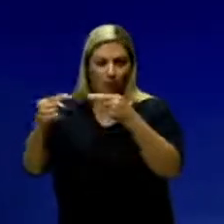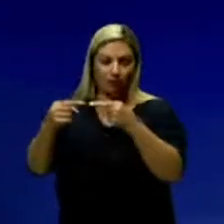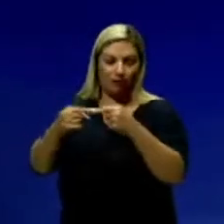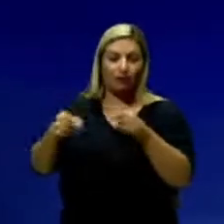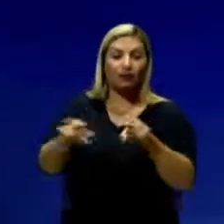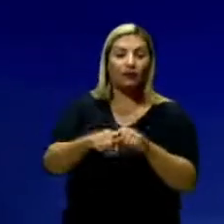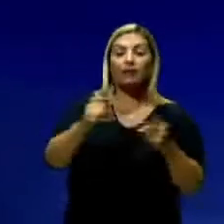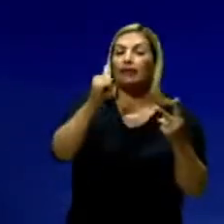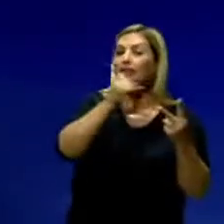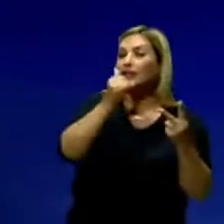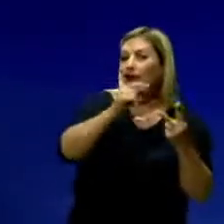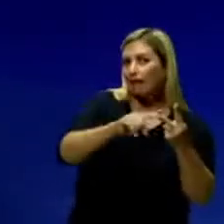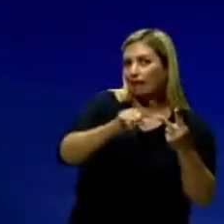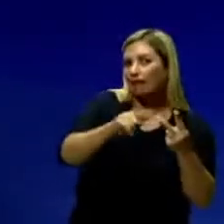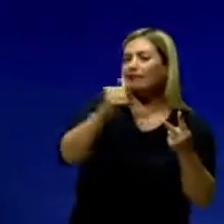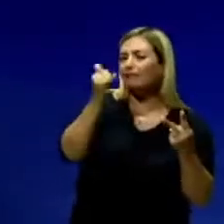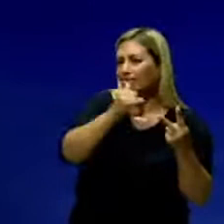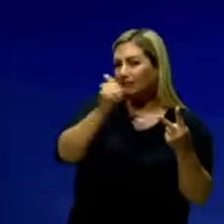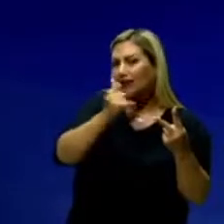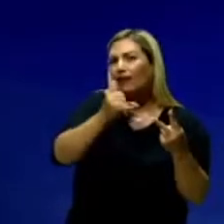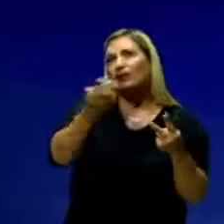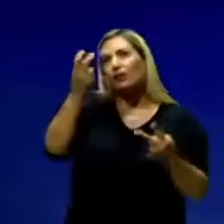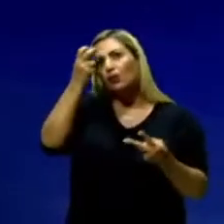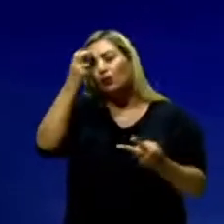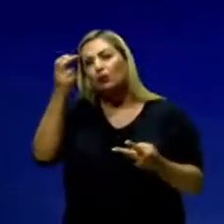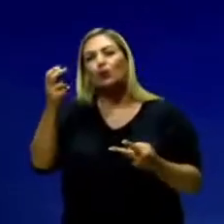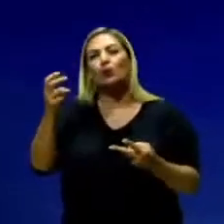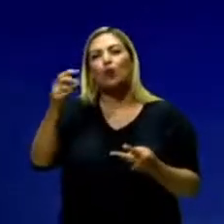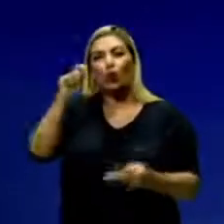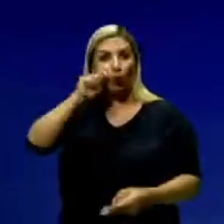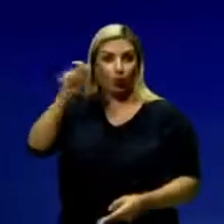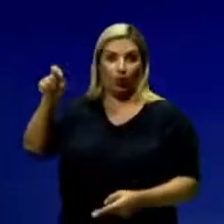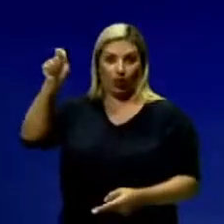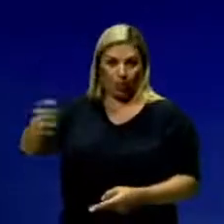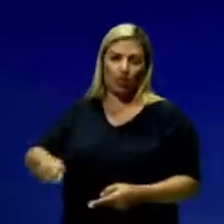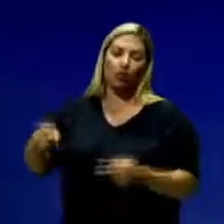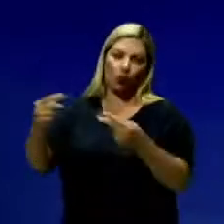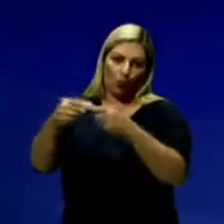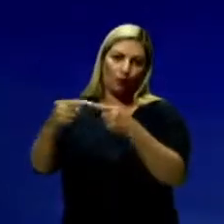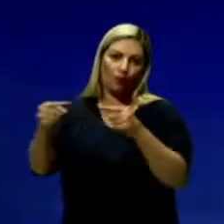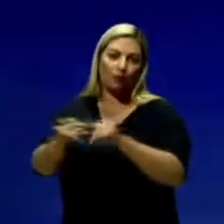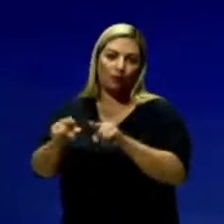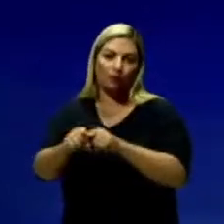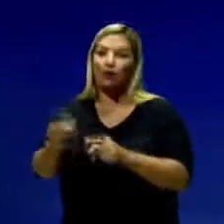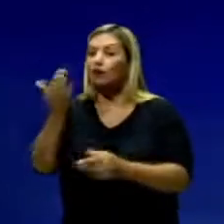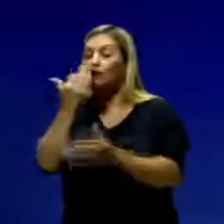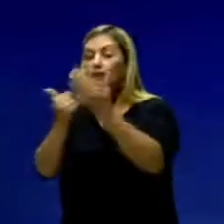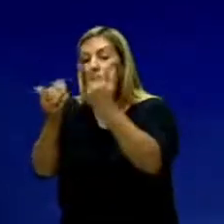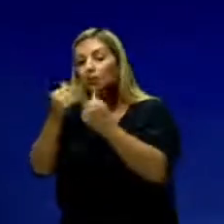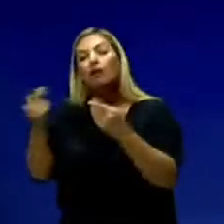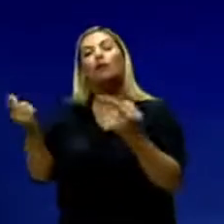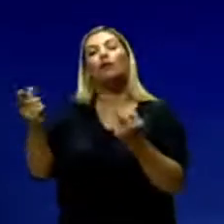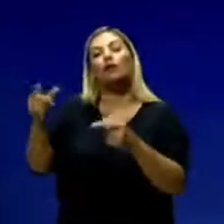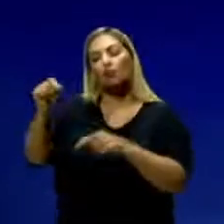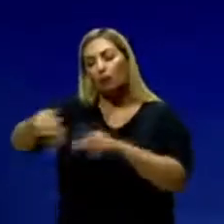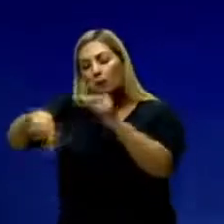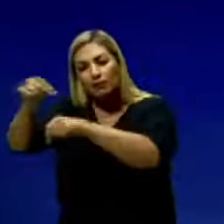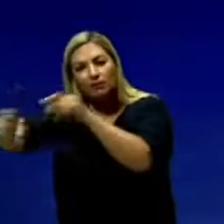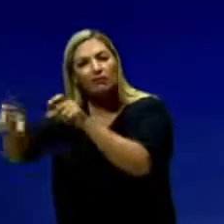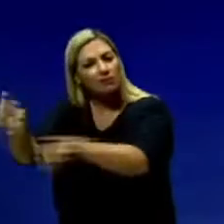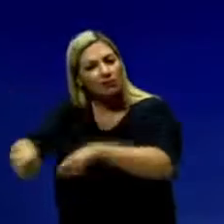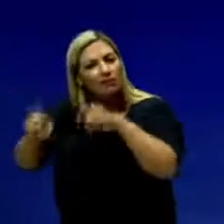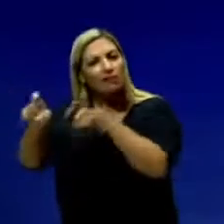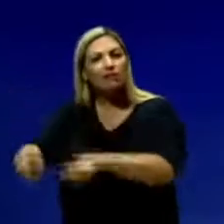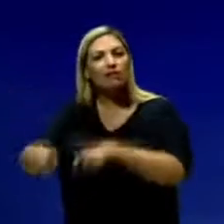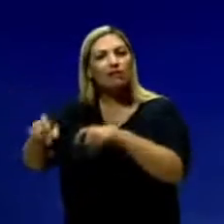é também bem próxima ali da questão da cultura ucraniana, que trabalha a questão do alimento, né? Da colheita,